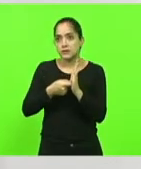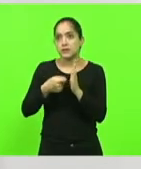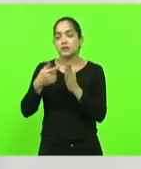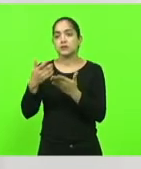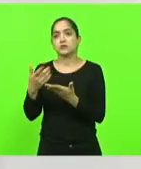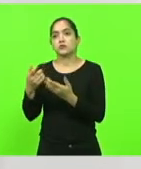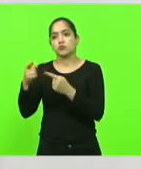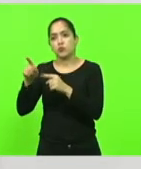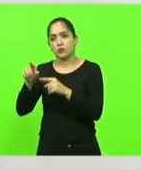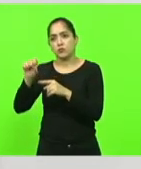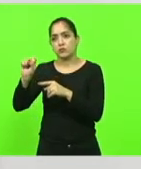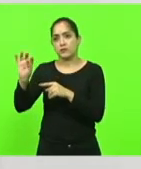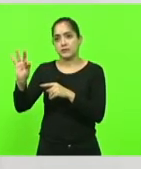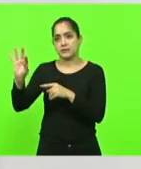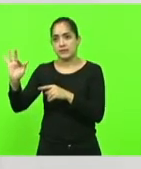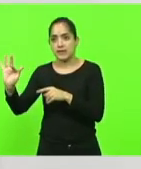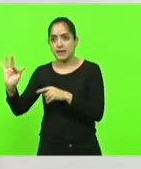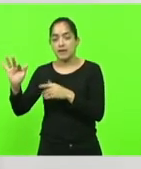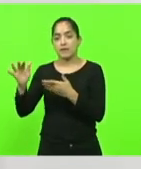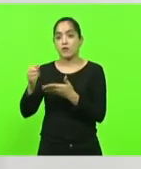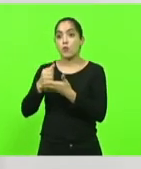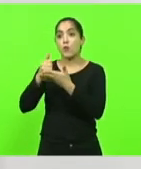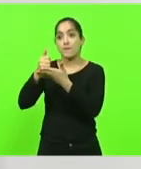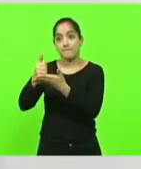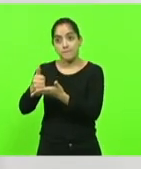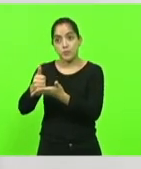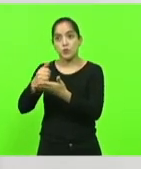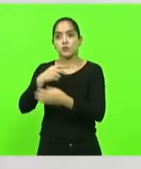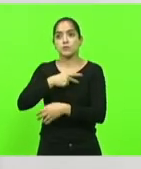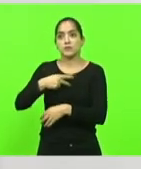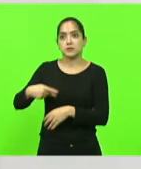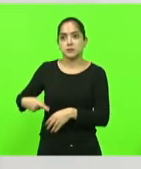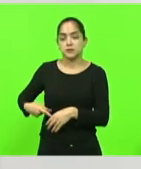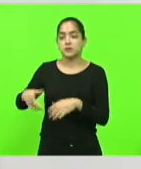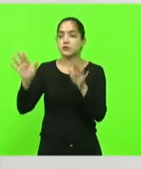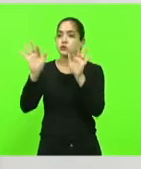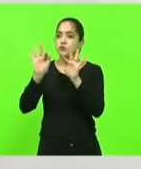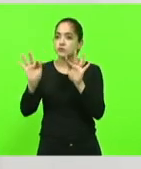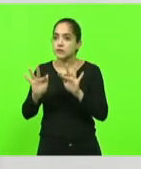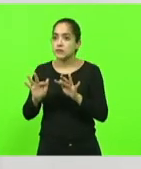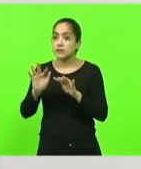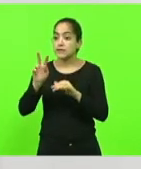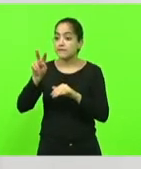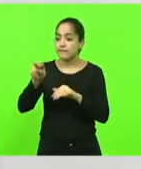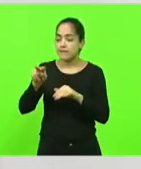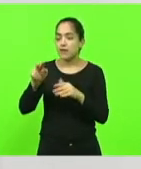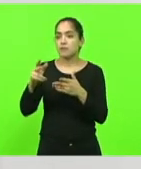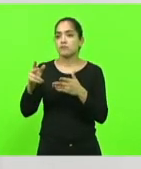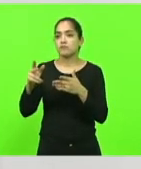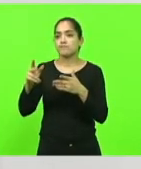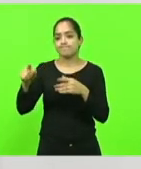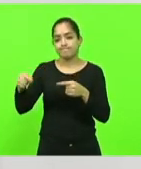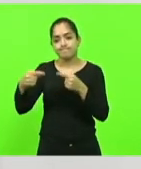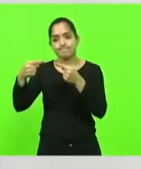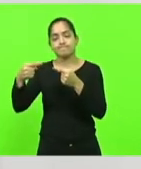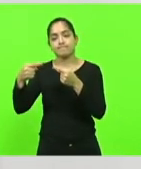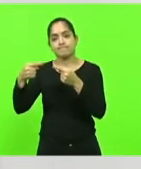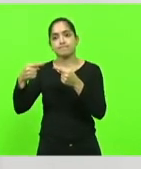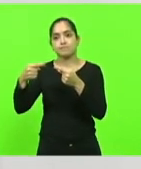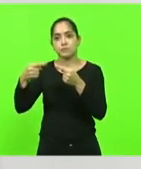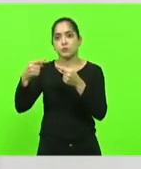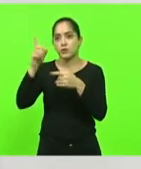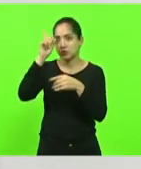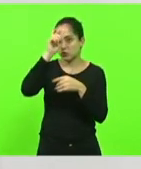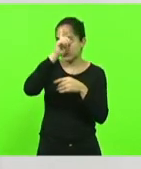foi dado um recado em apoio também ao presidente e a gente fica feliz quando olha para o governo, enfrentando as adversidades que enfrenta, as